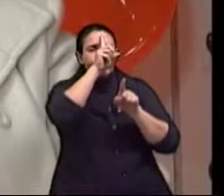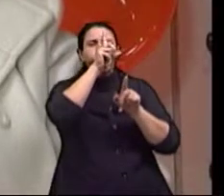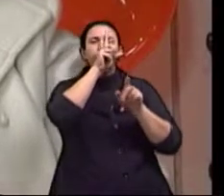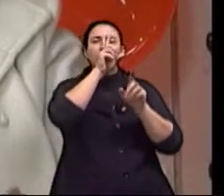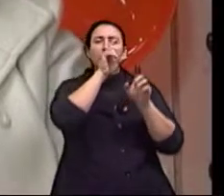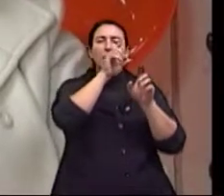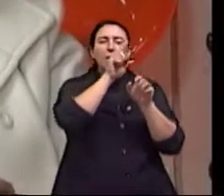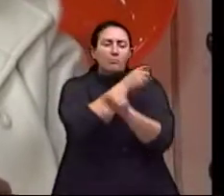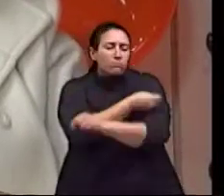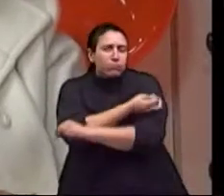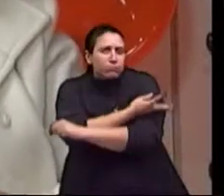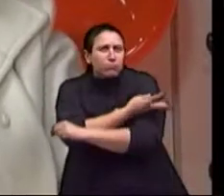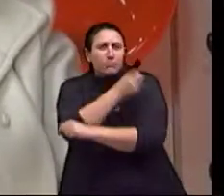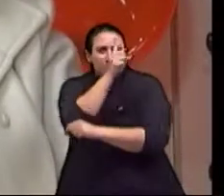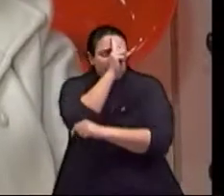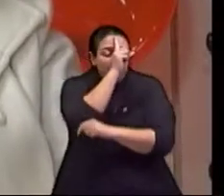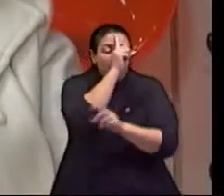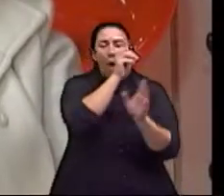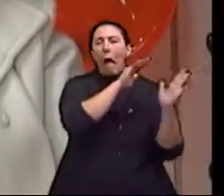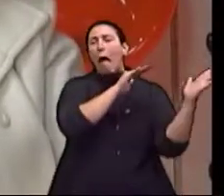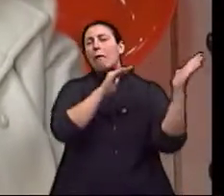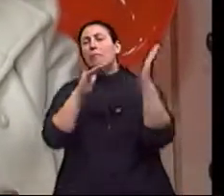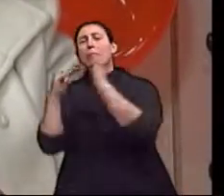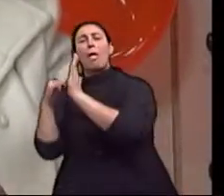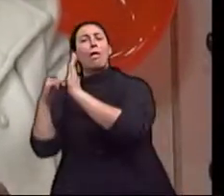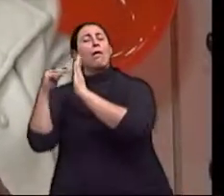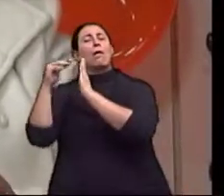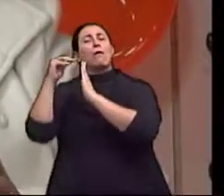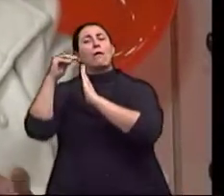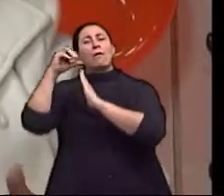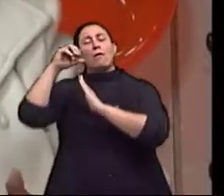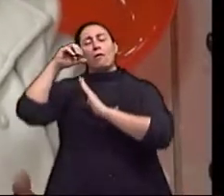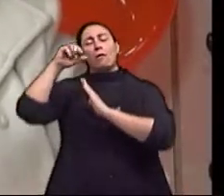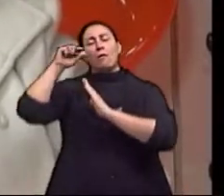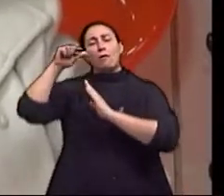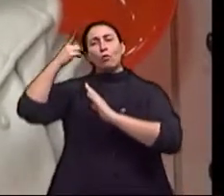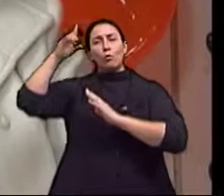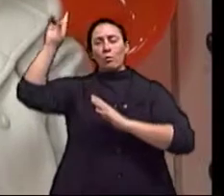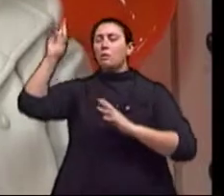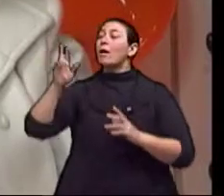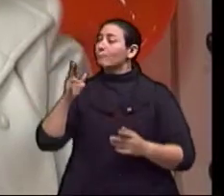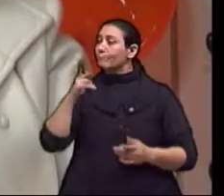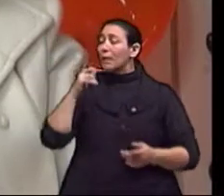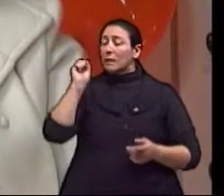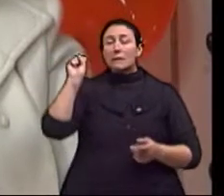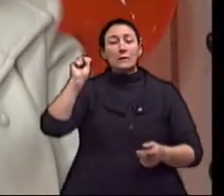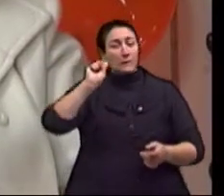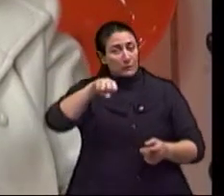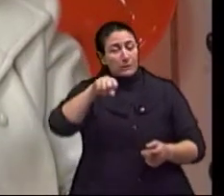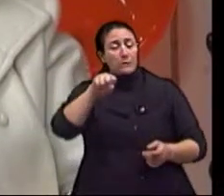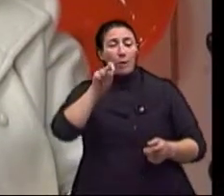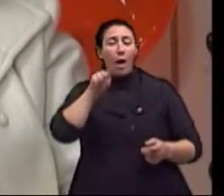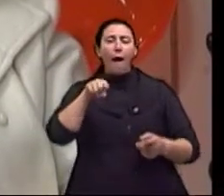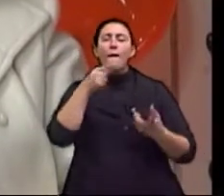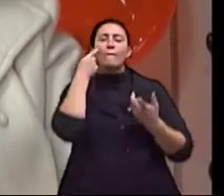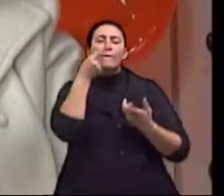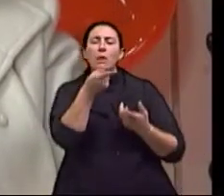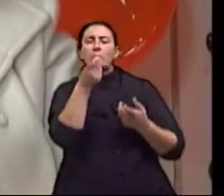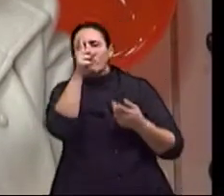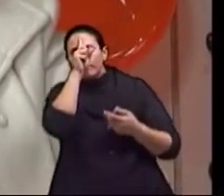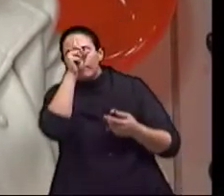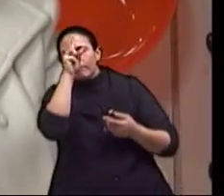avaliar vários aspectos relacionados, tanto à profissão quanto à escolaridade. E não